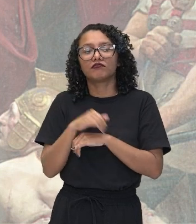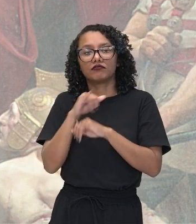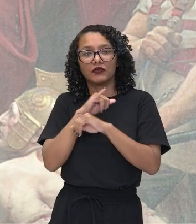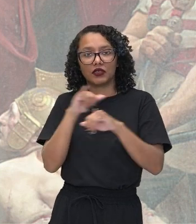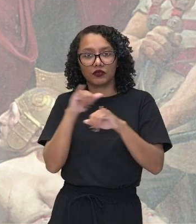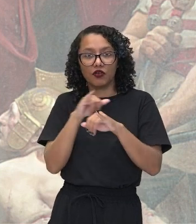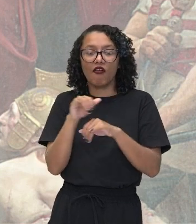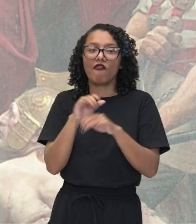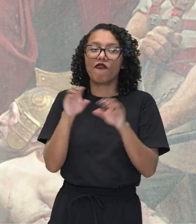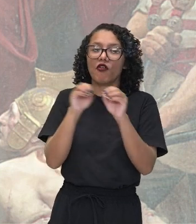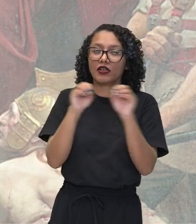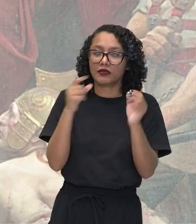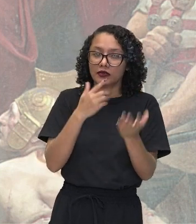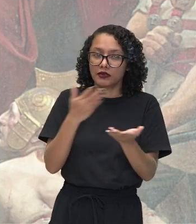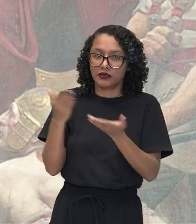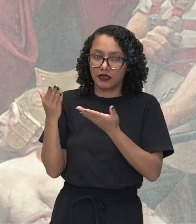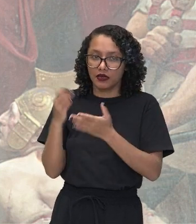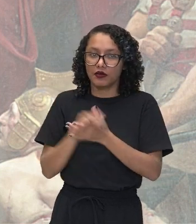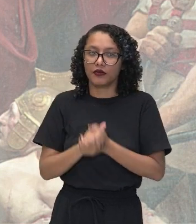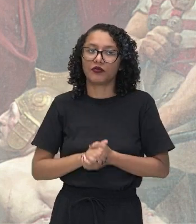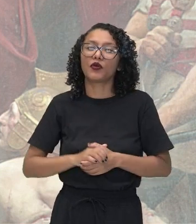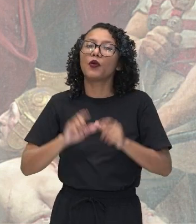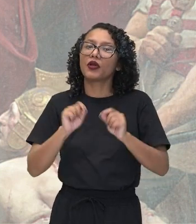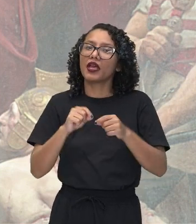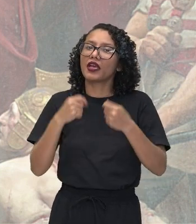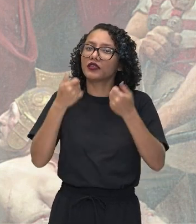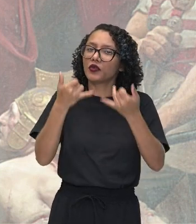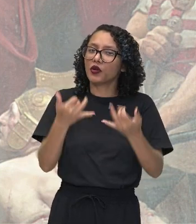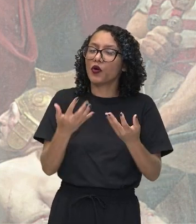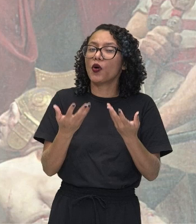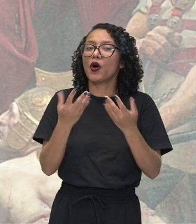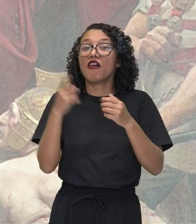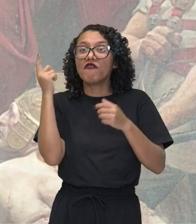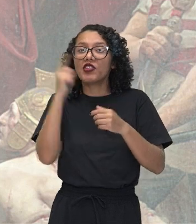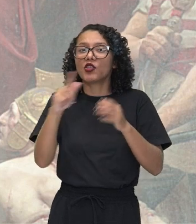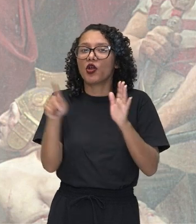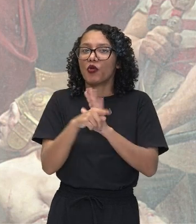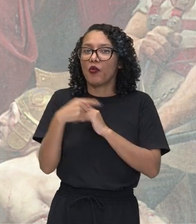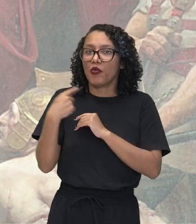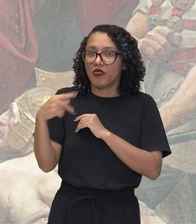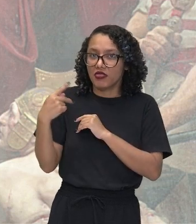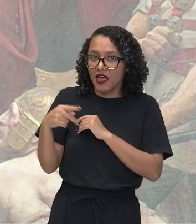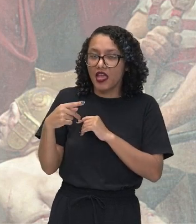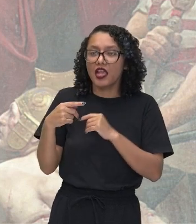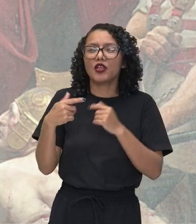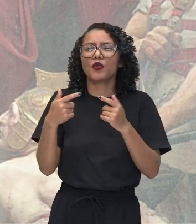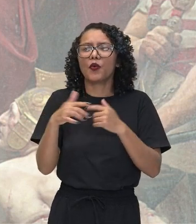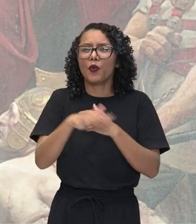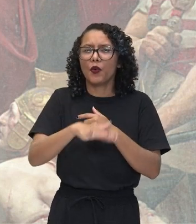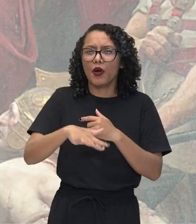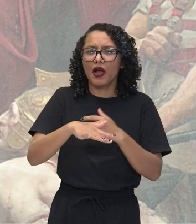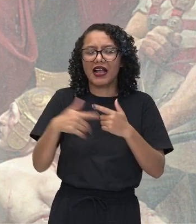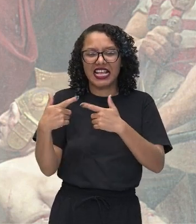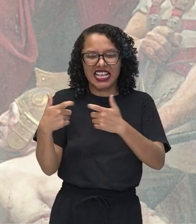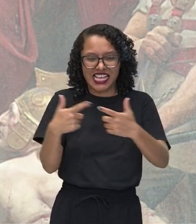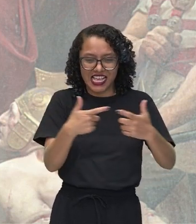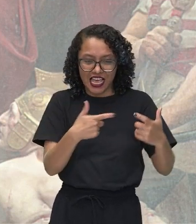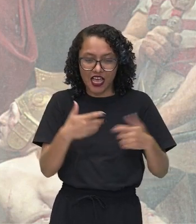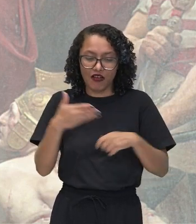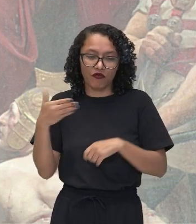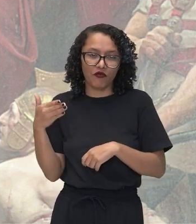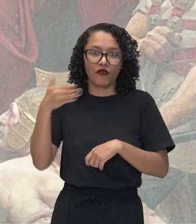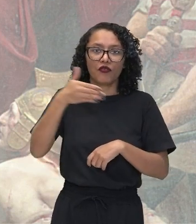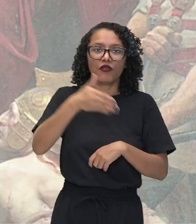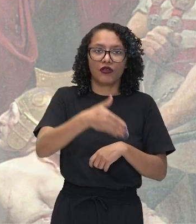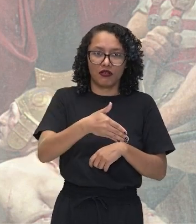Romano, descrevendo sua recente vitória em uma batalha. Onde ele chegou lá nesse local, ele foi